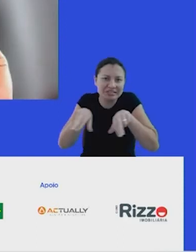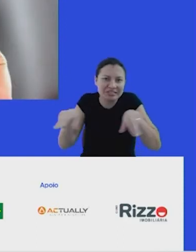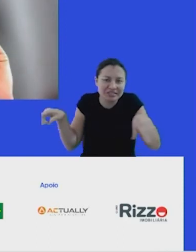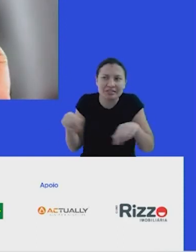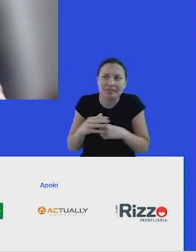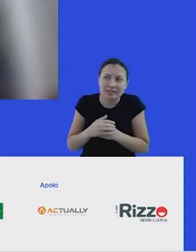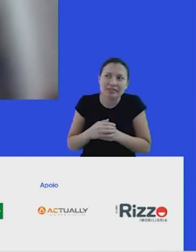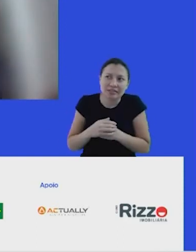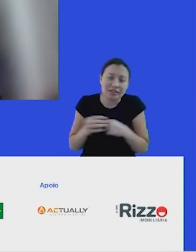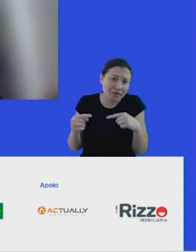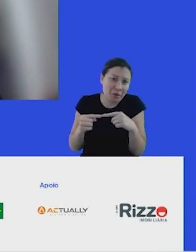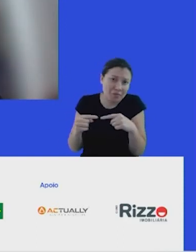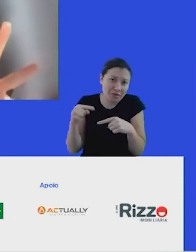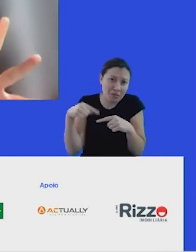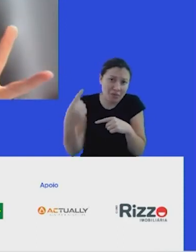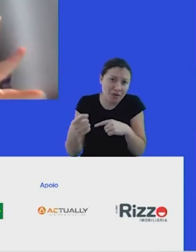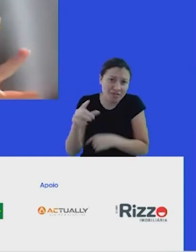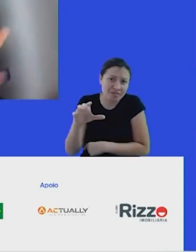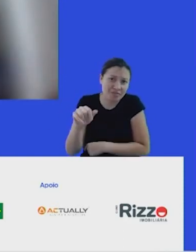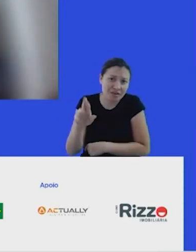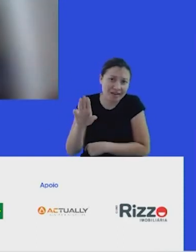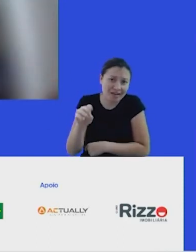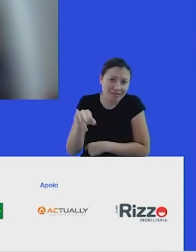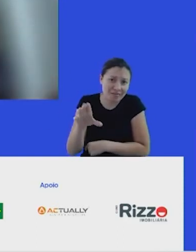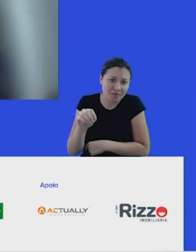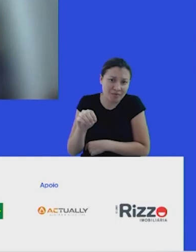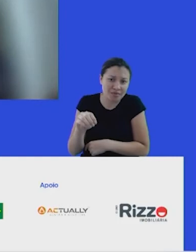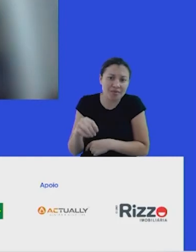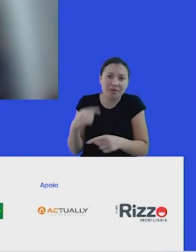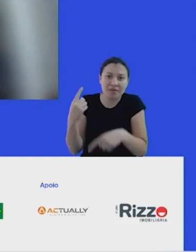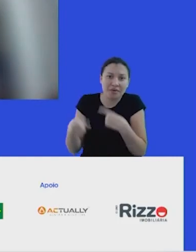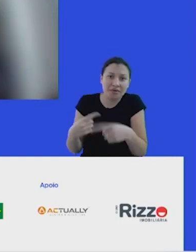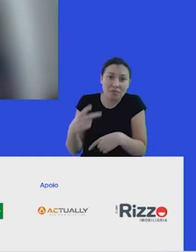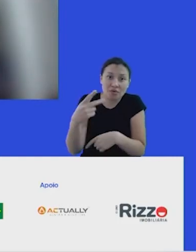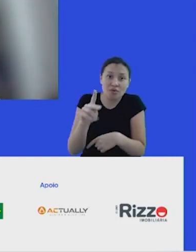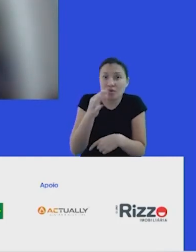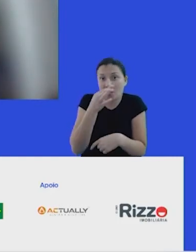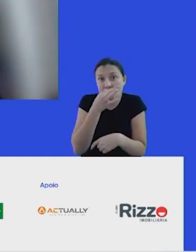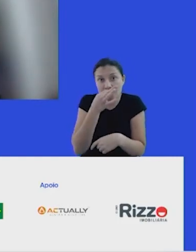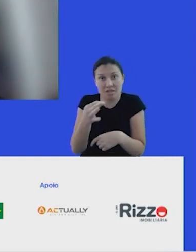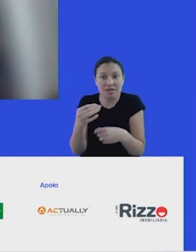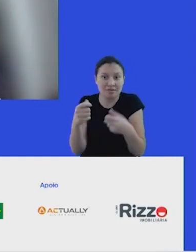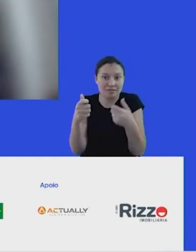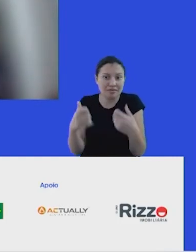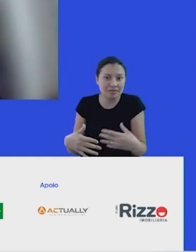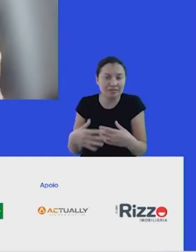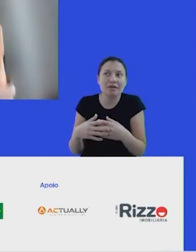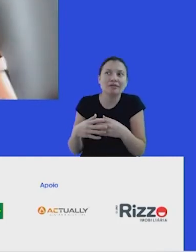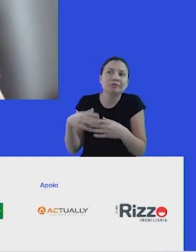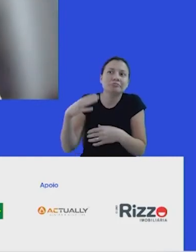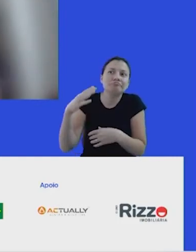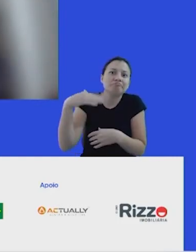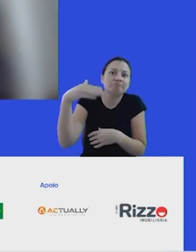carbono, depois também quero ouvir sua visão de quais são os